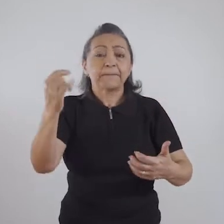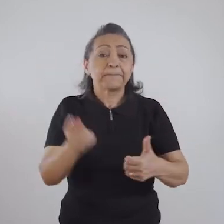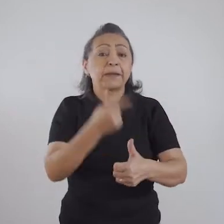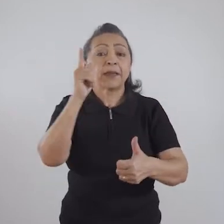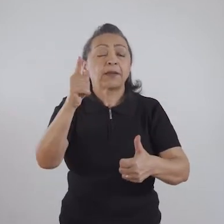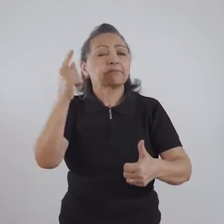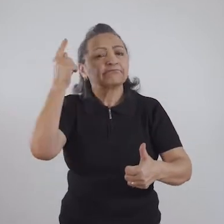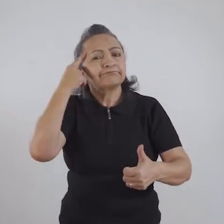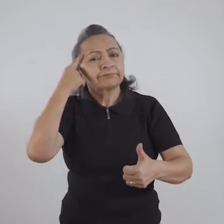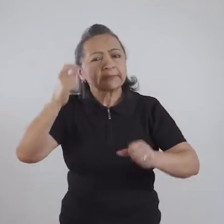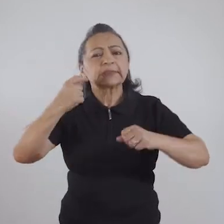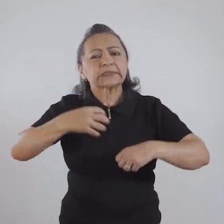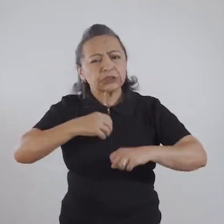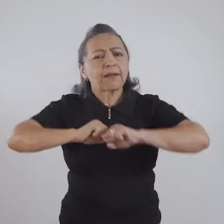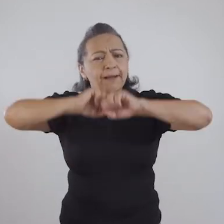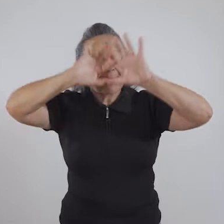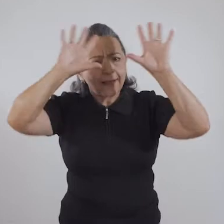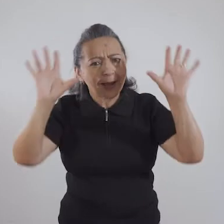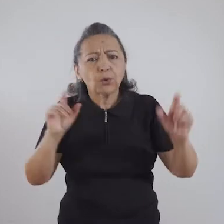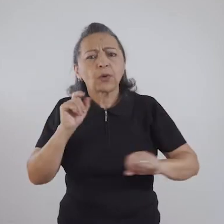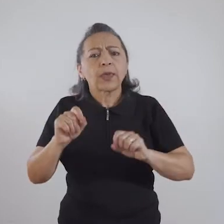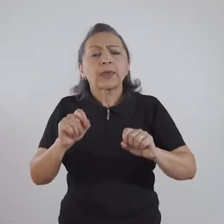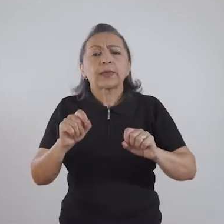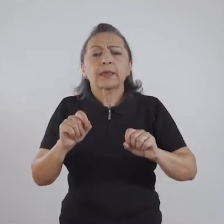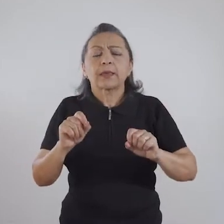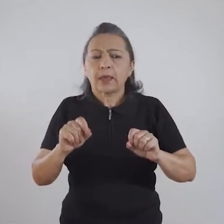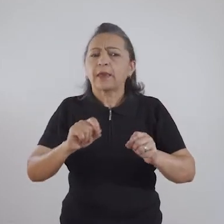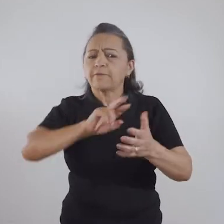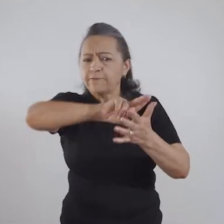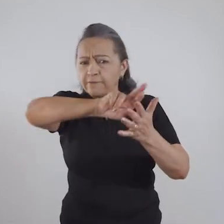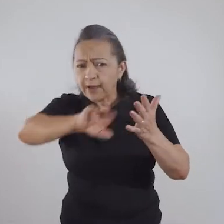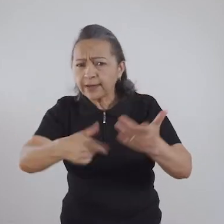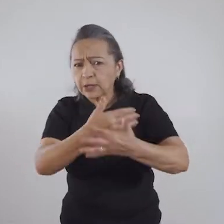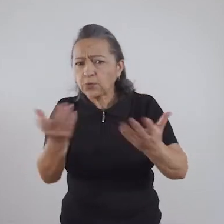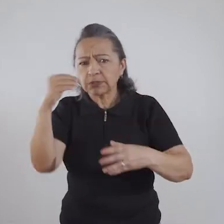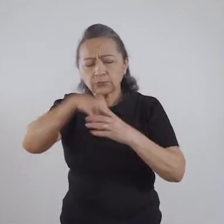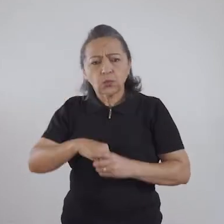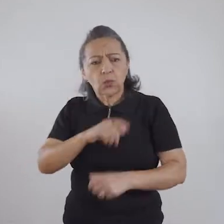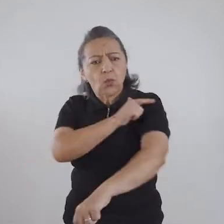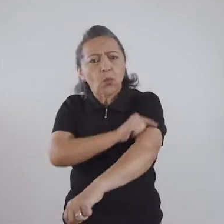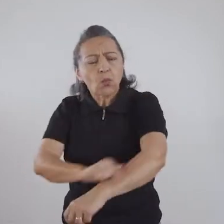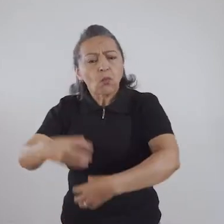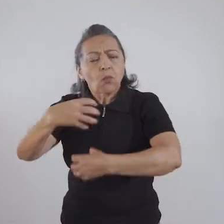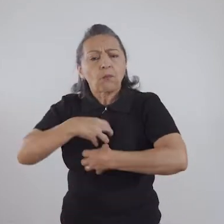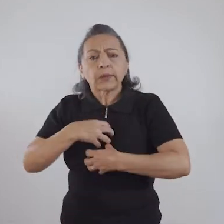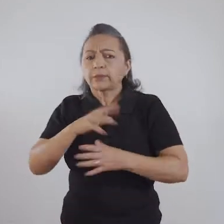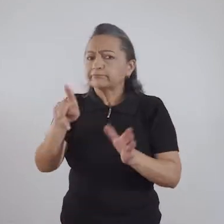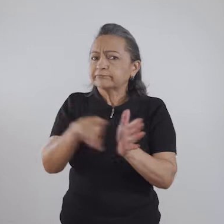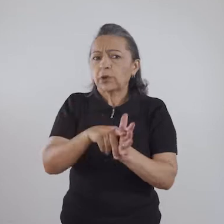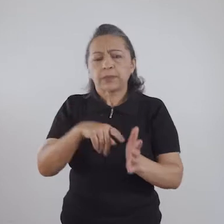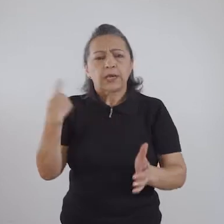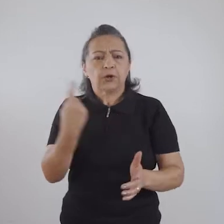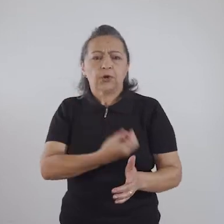a gente ter essa clareza de que é um conjunto de comportamentos, de sentimentos que fazem parte da nossa vida, da vida de